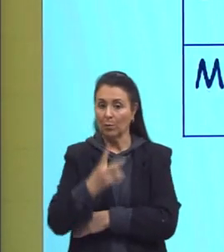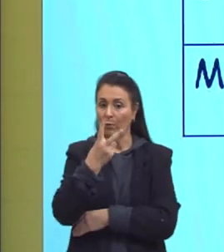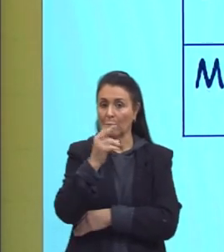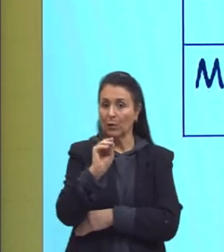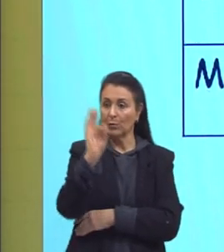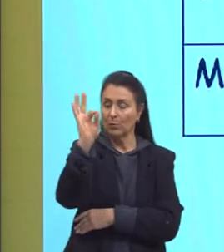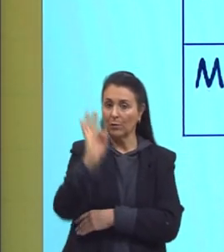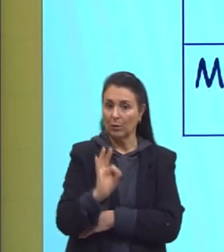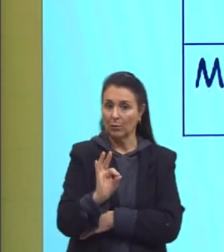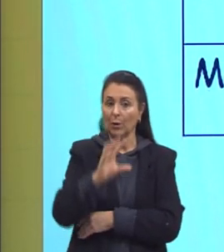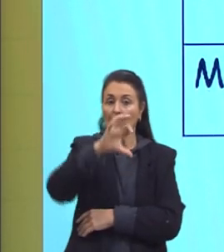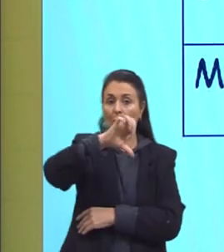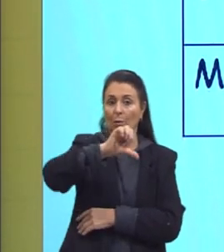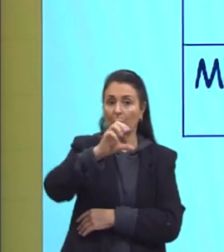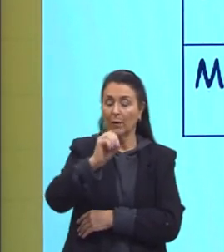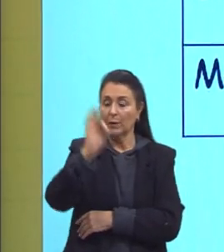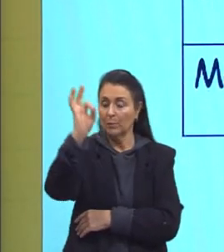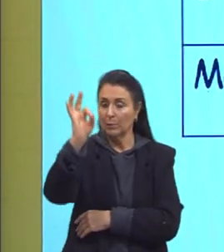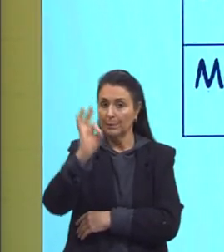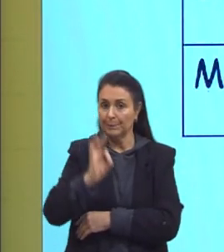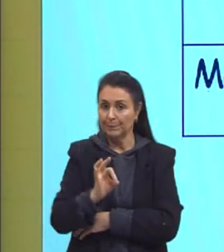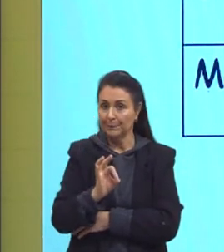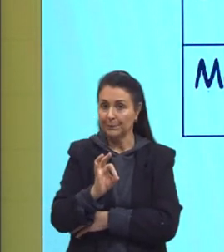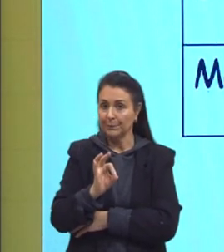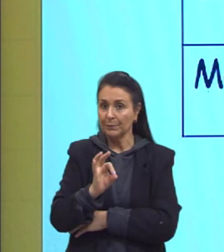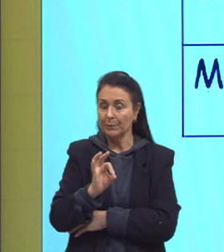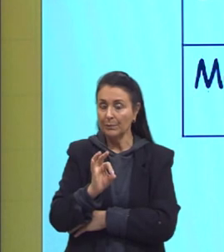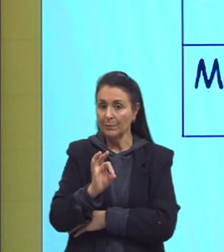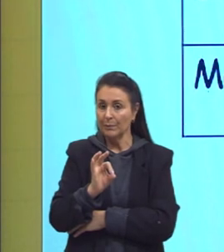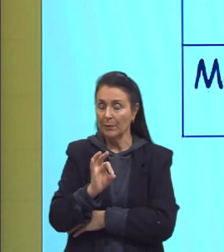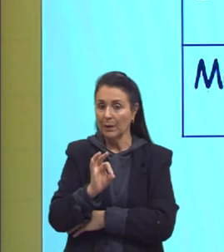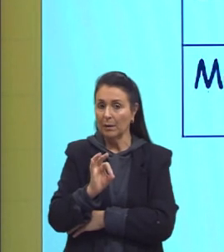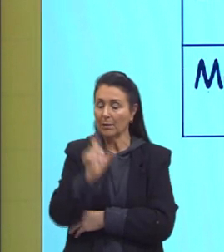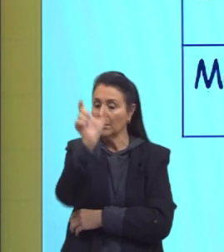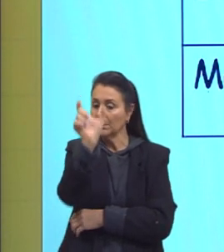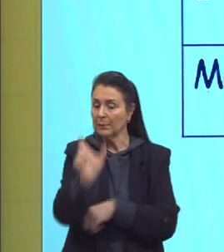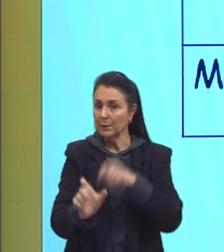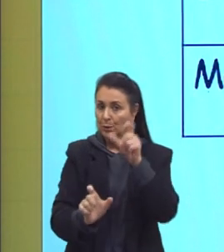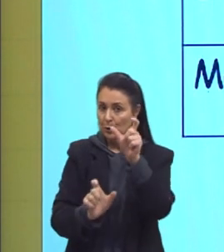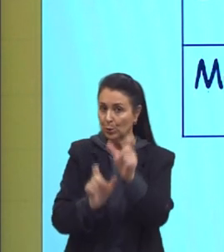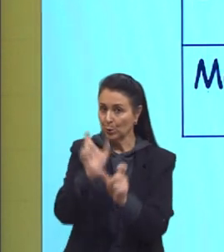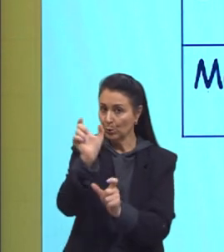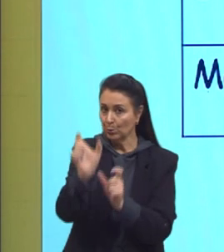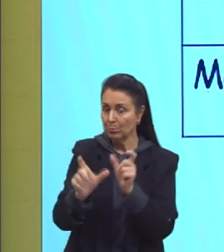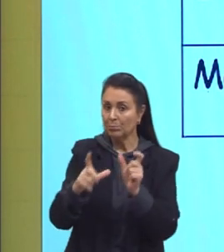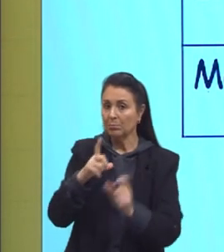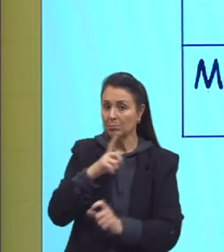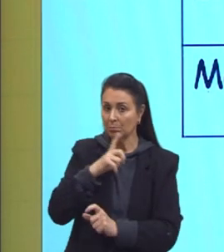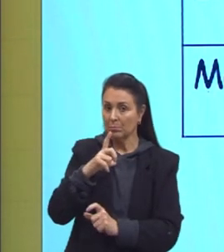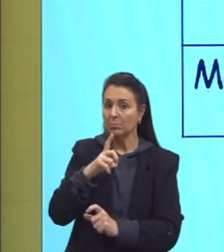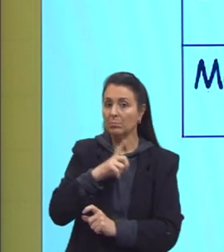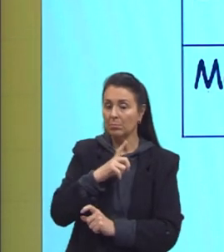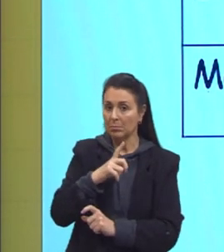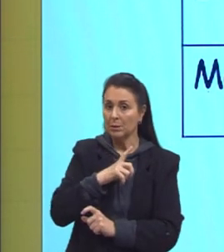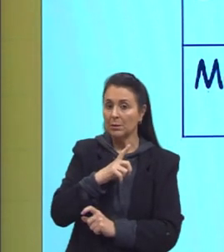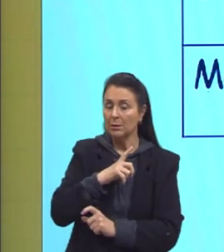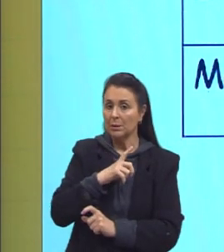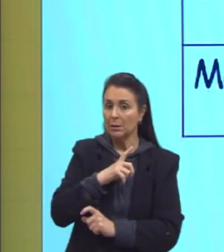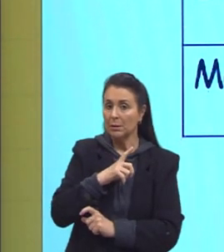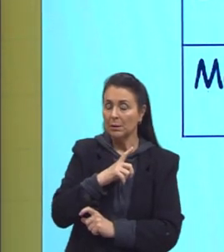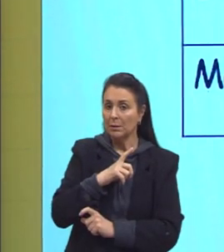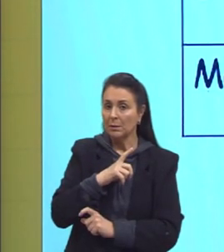dizer, 90% dessas pessoas que detêm alguma unidade